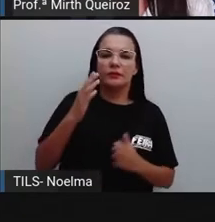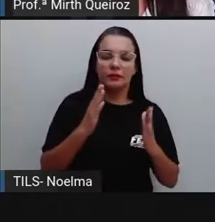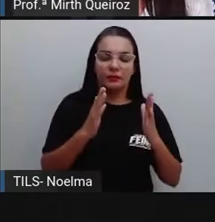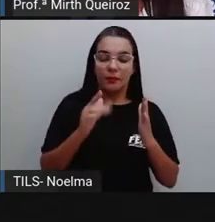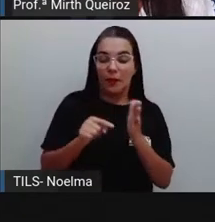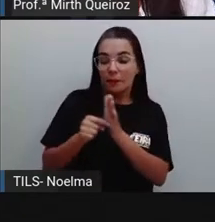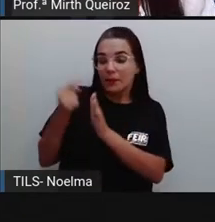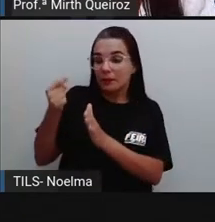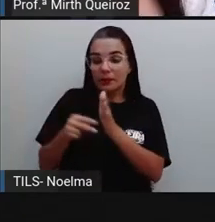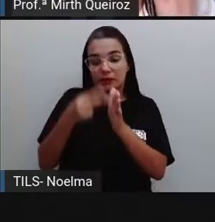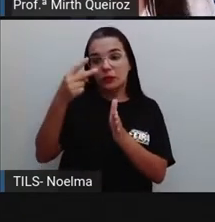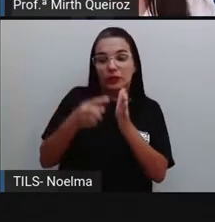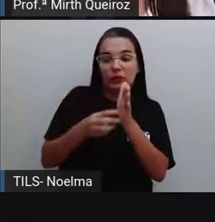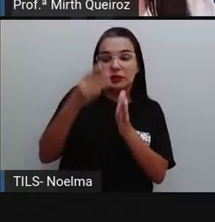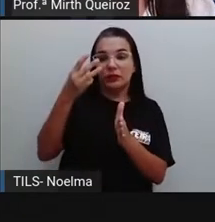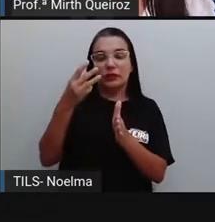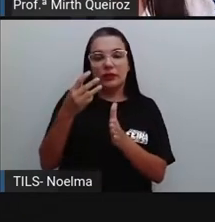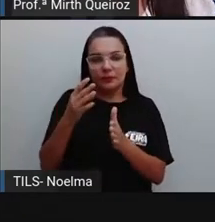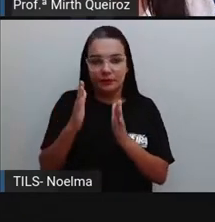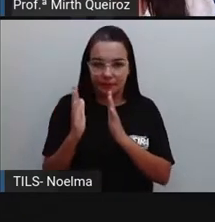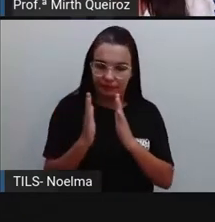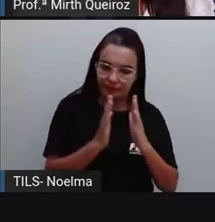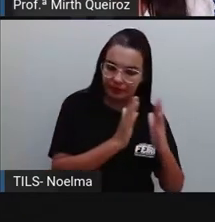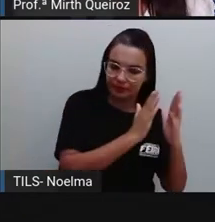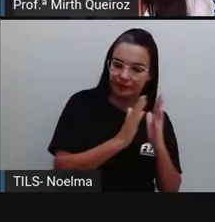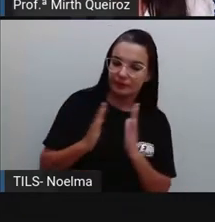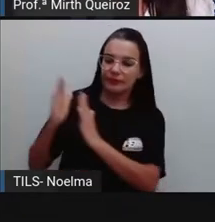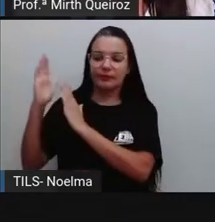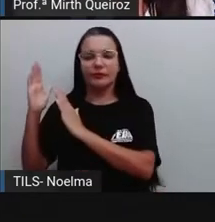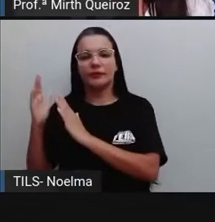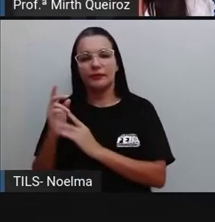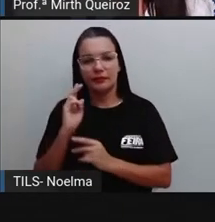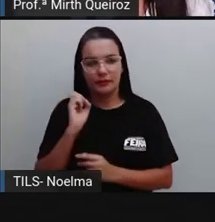milhões, dos bilhões, dos trilhões e assim sucessivamente.